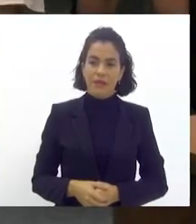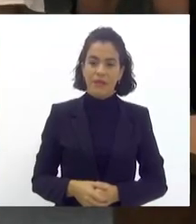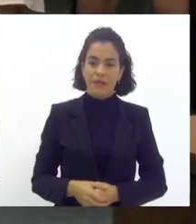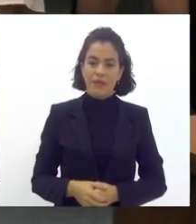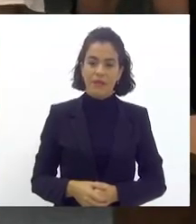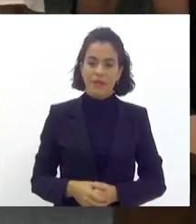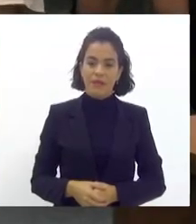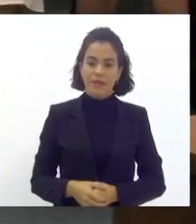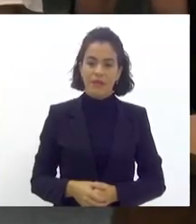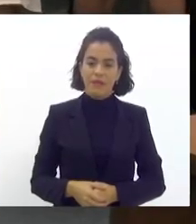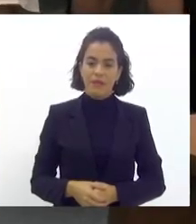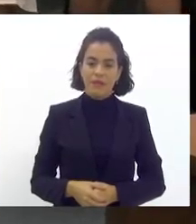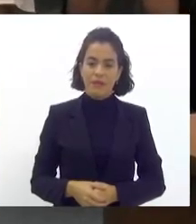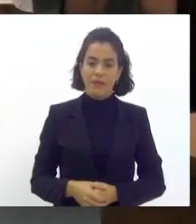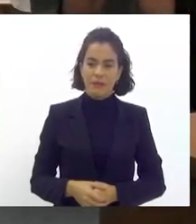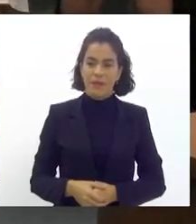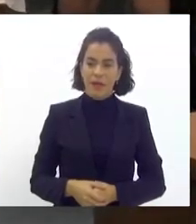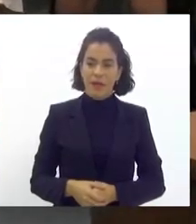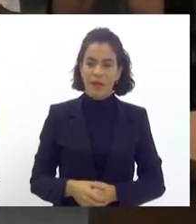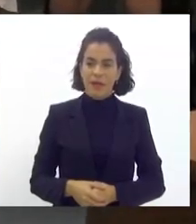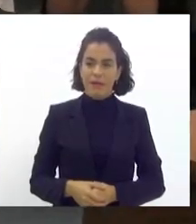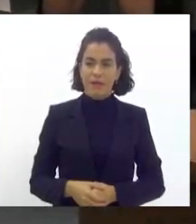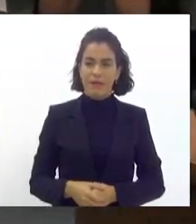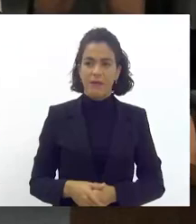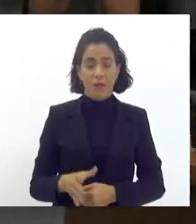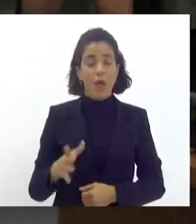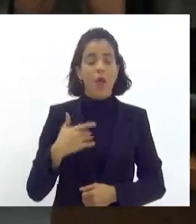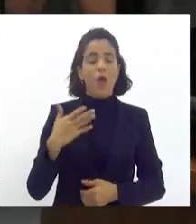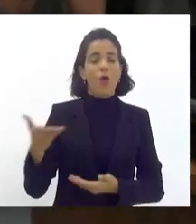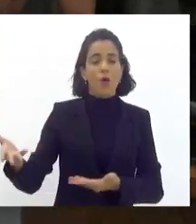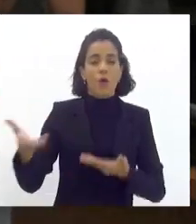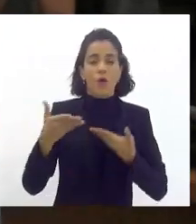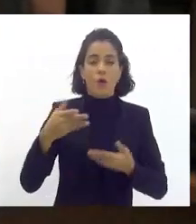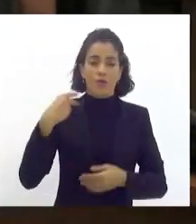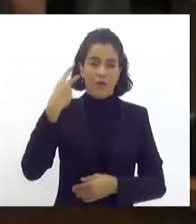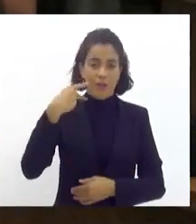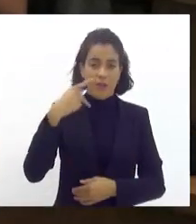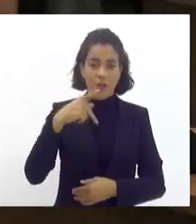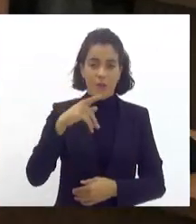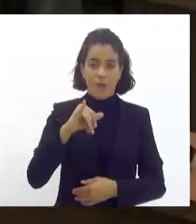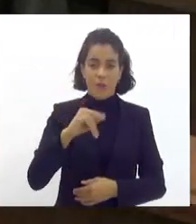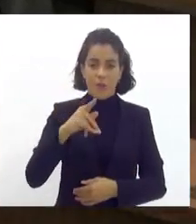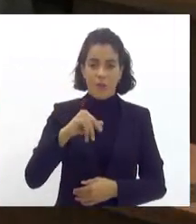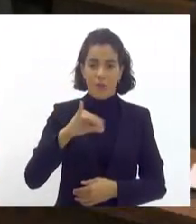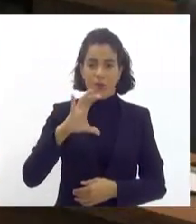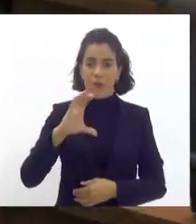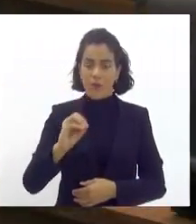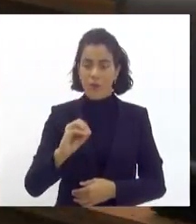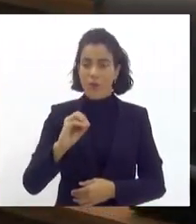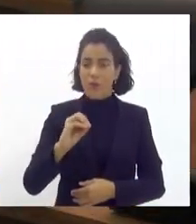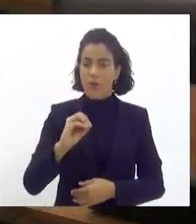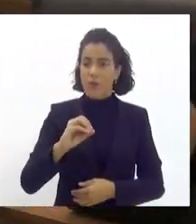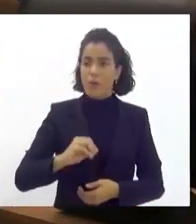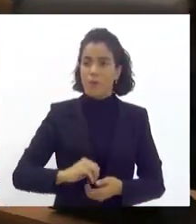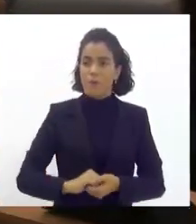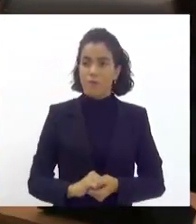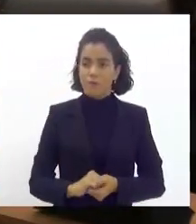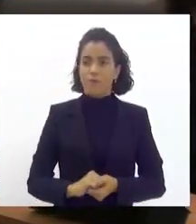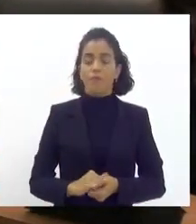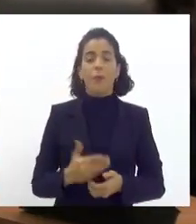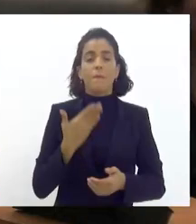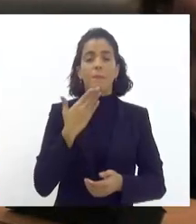obrigado presidente Wallace chamar o próximo orador inscrito nosso vereador Pipico e pedir assessoria aqui do plenário que